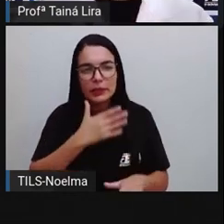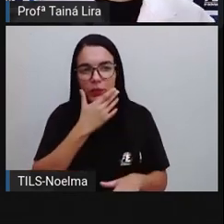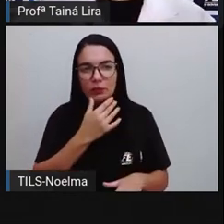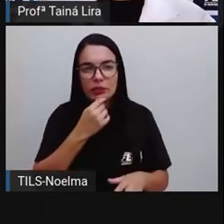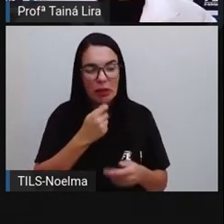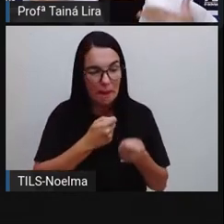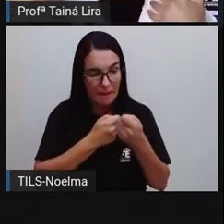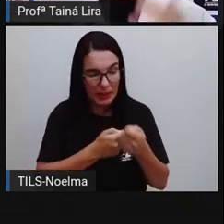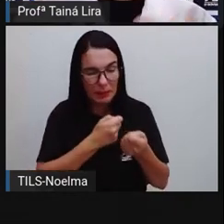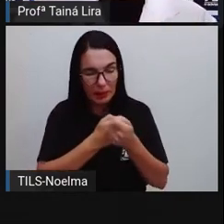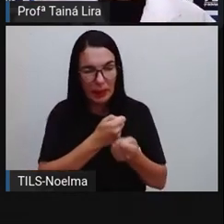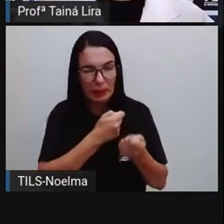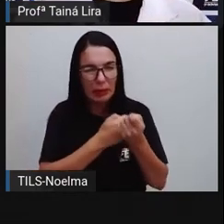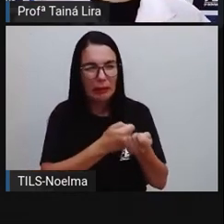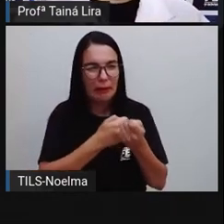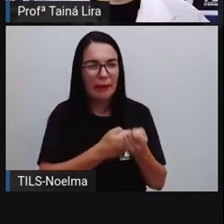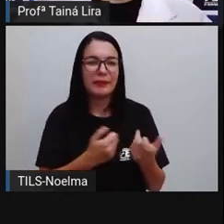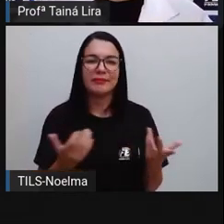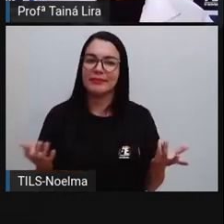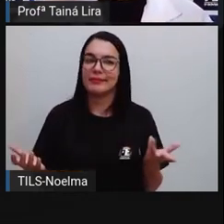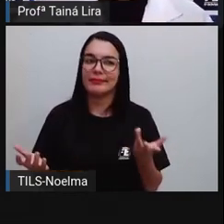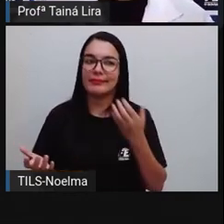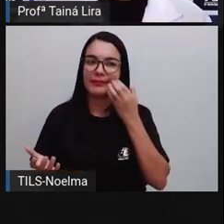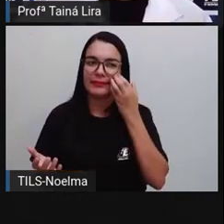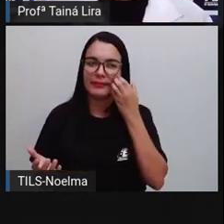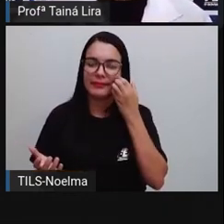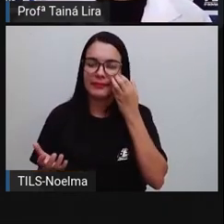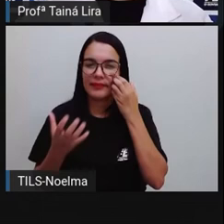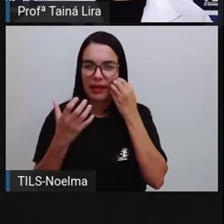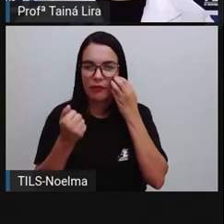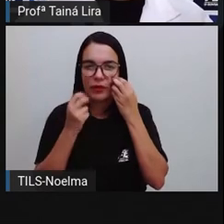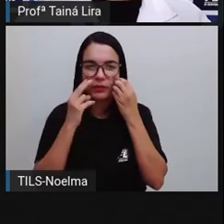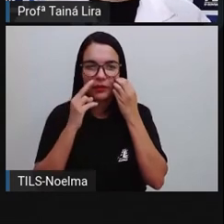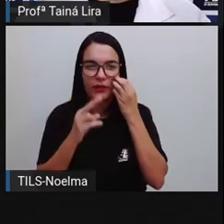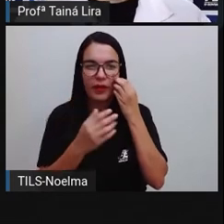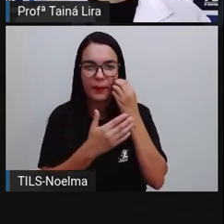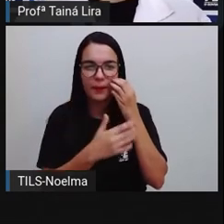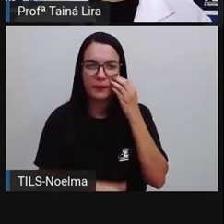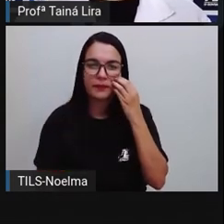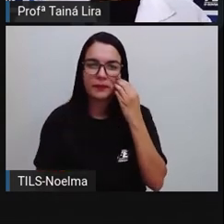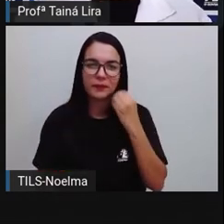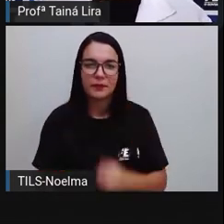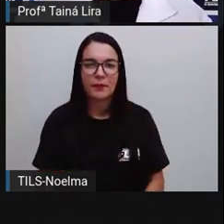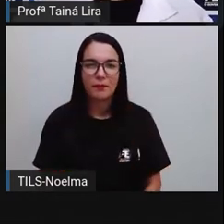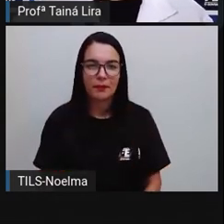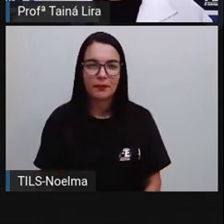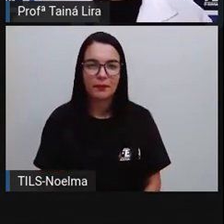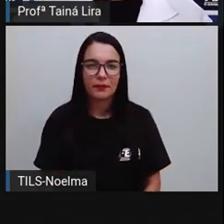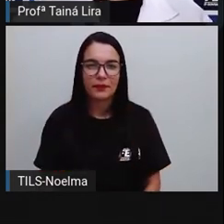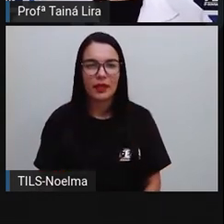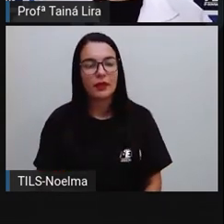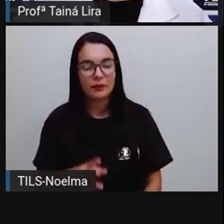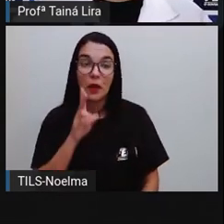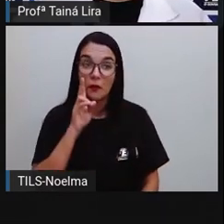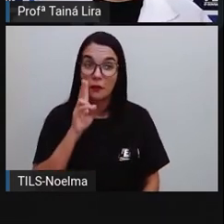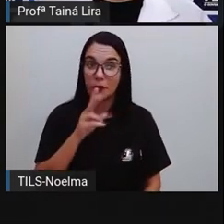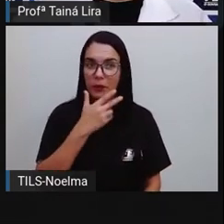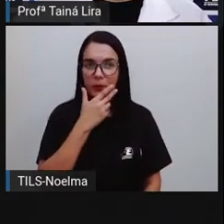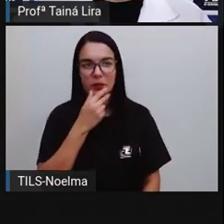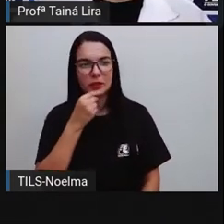sempre, né, abusando Mônica. Então vamos ver o que aconteceu nessa história? Olha lá, a gente vê